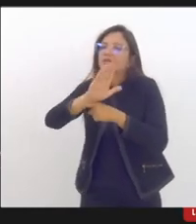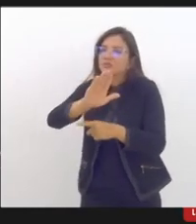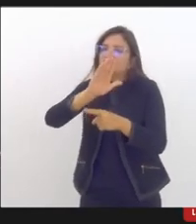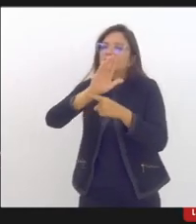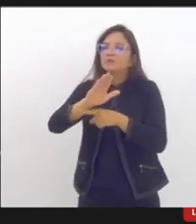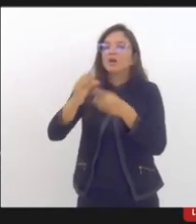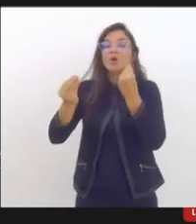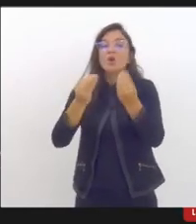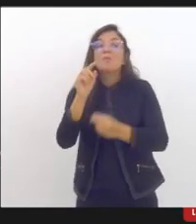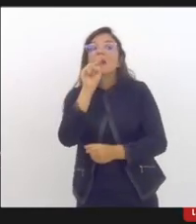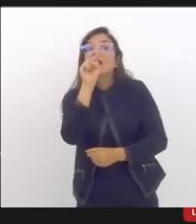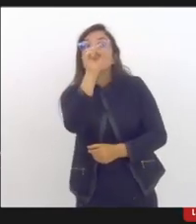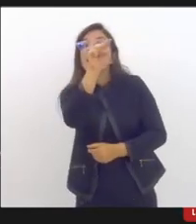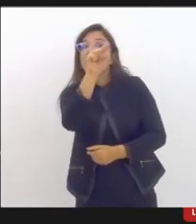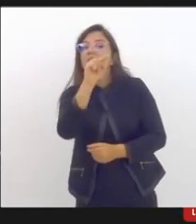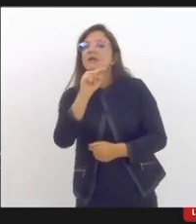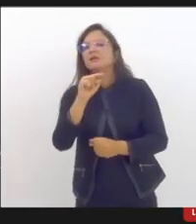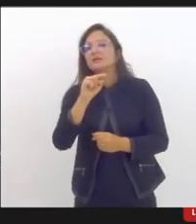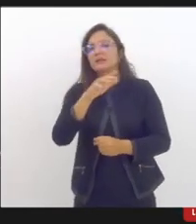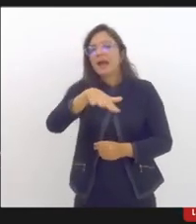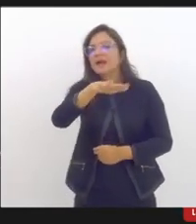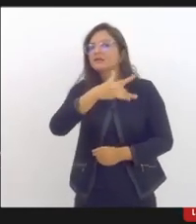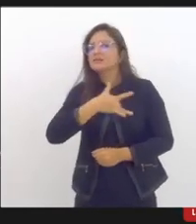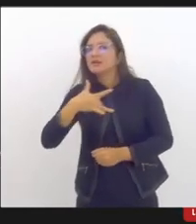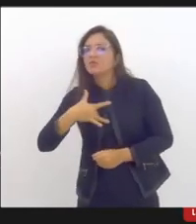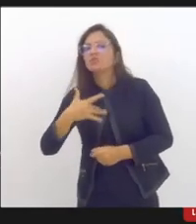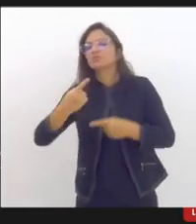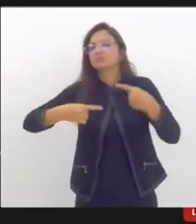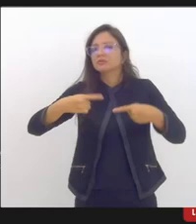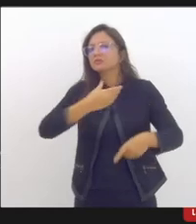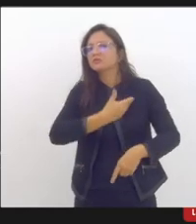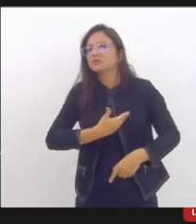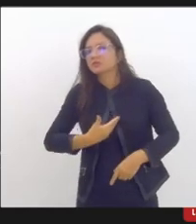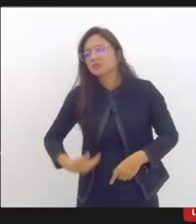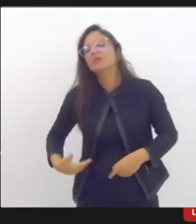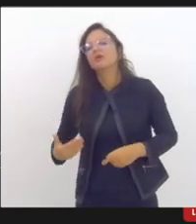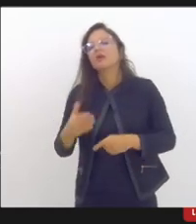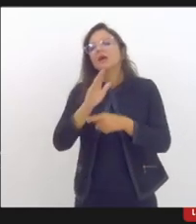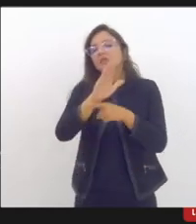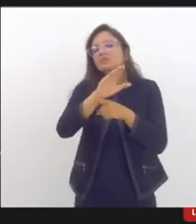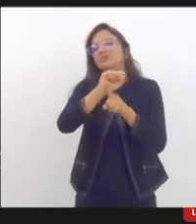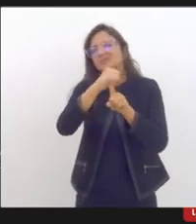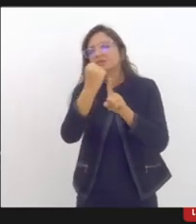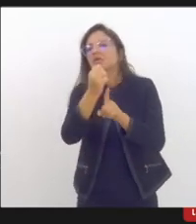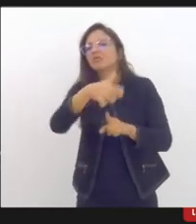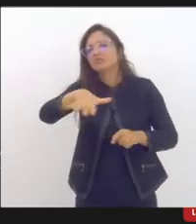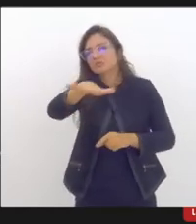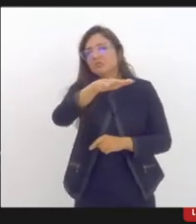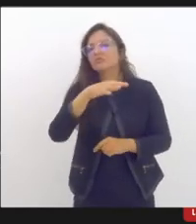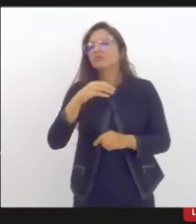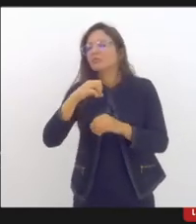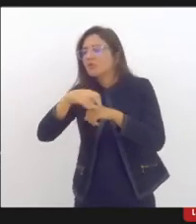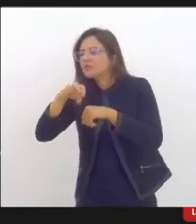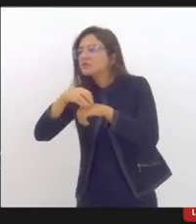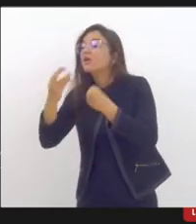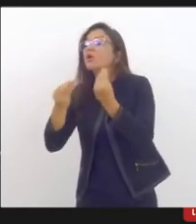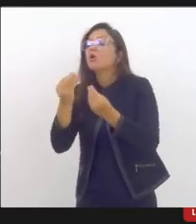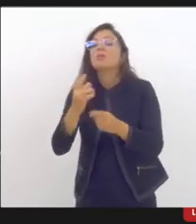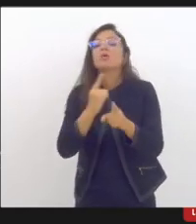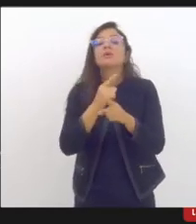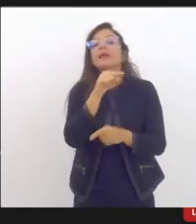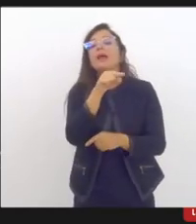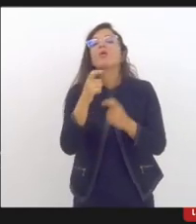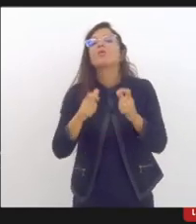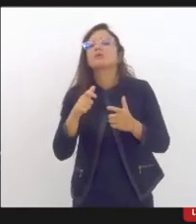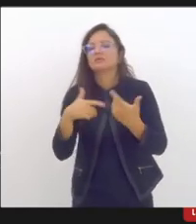dos equipamentos públicos e das políticas sociais que compõem a rede de proteção social. Bom, nós tivemos a participação nas